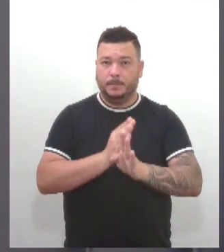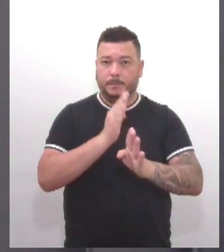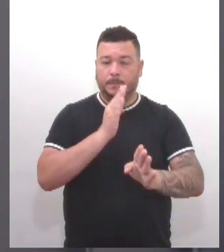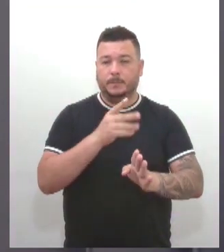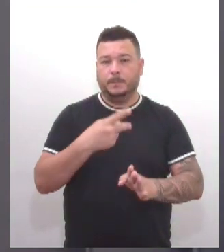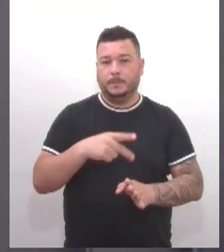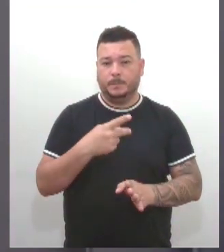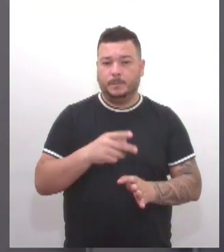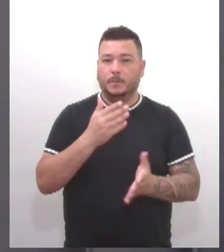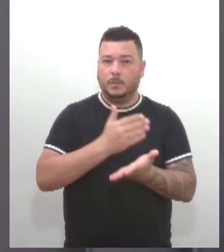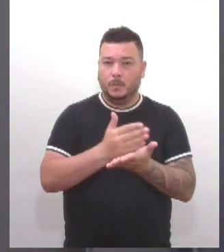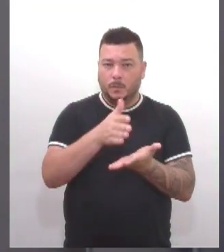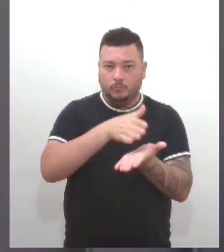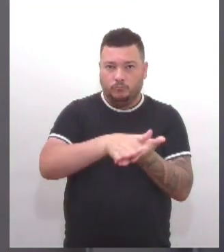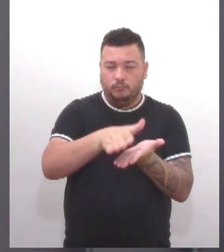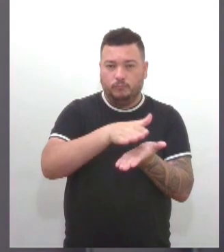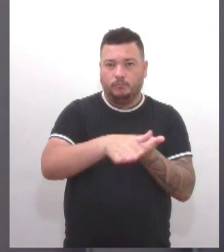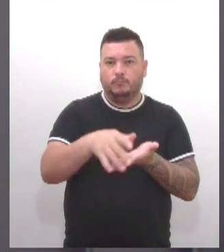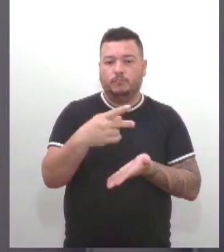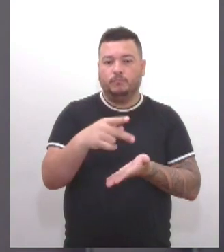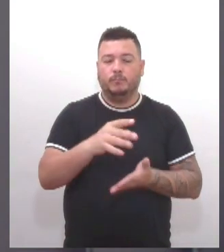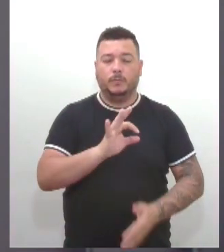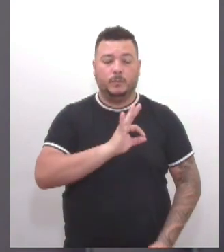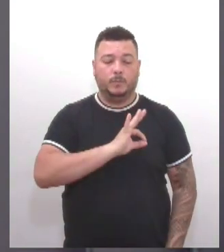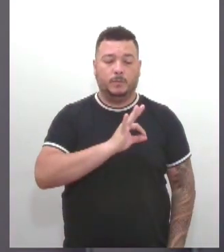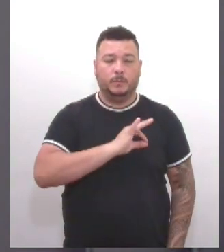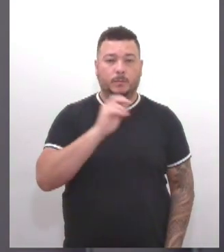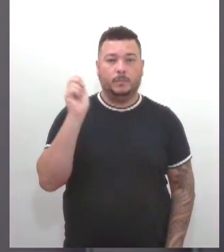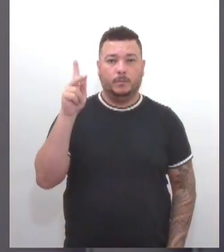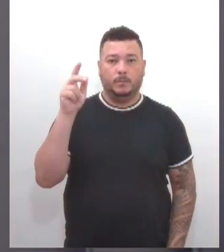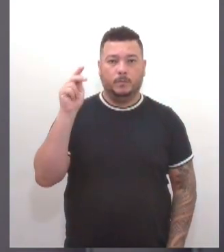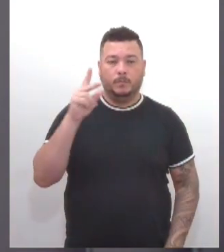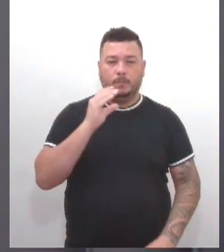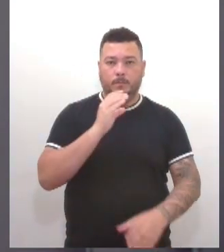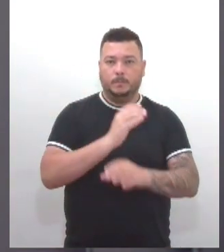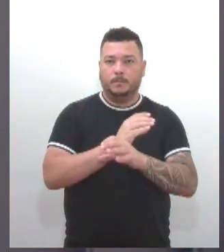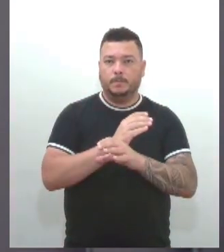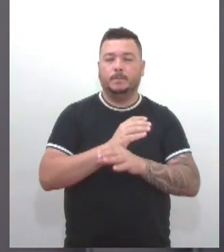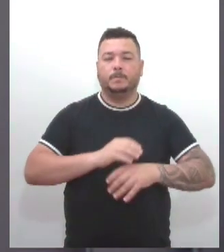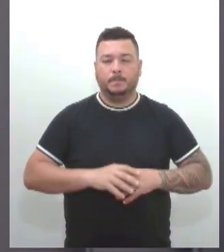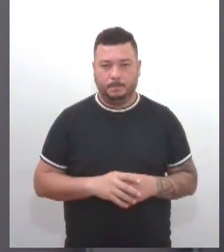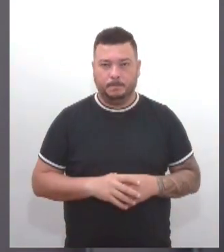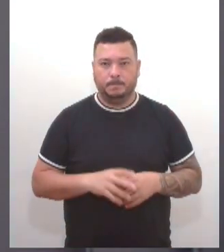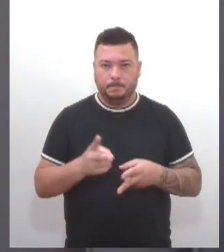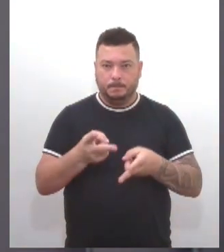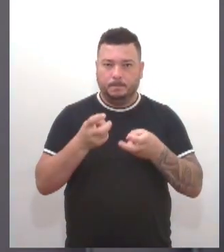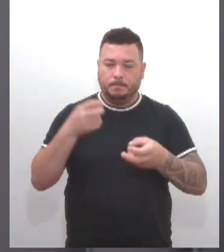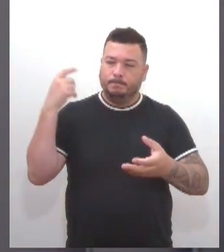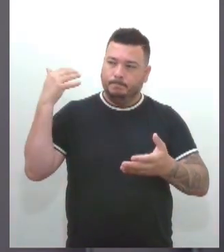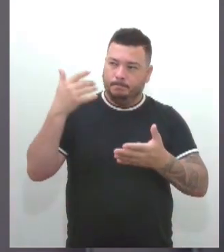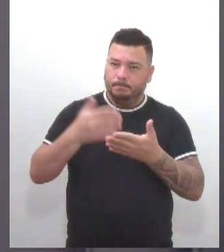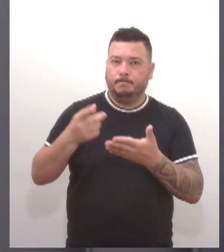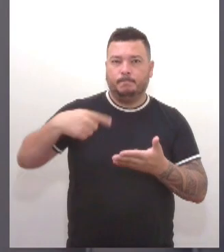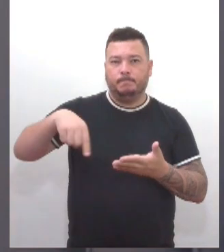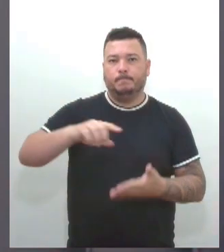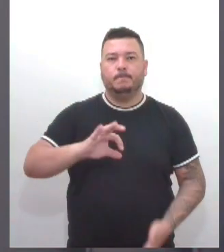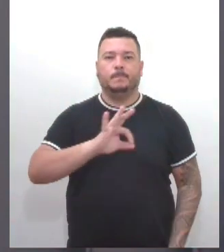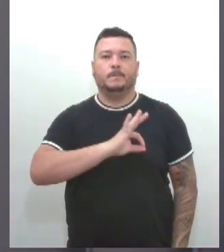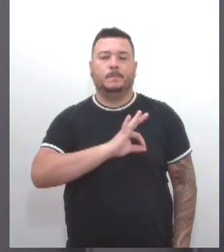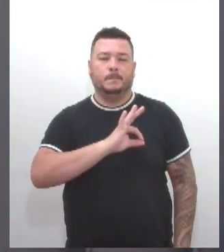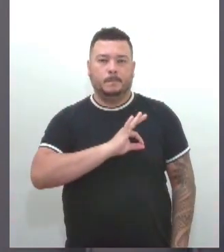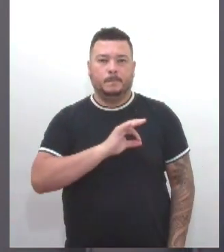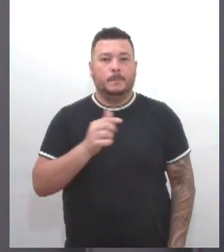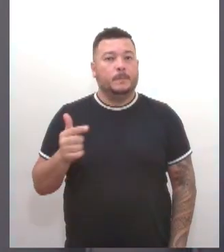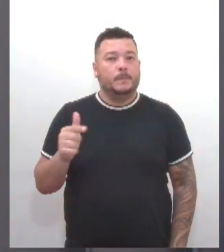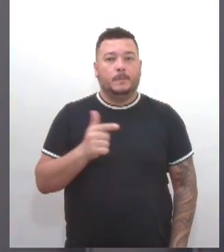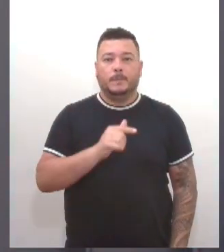funcional do policial civil aposentado, que reconhece a trajetória profissional desses policiais e que não tinham documentação